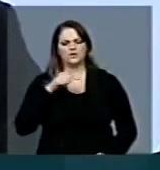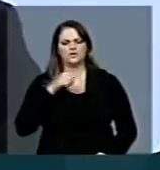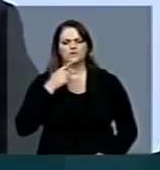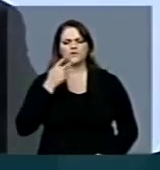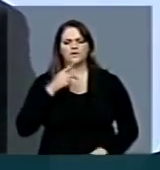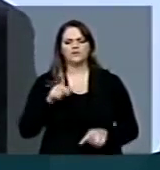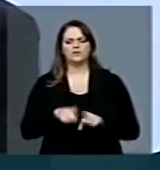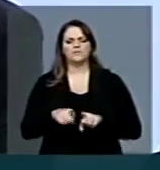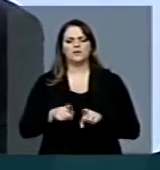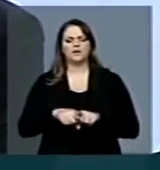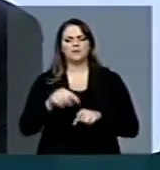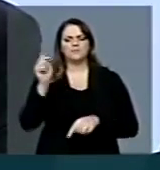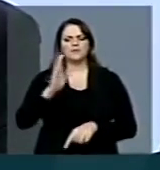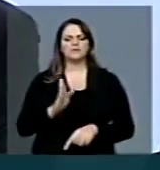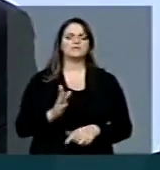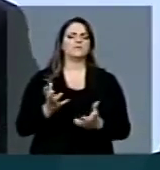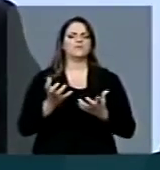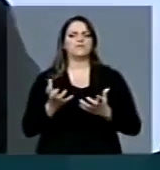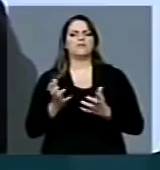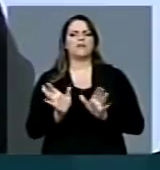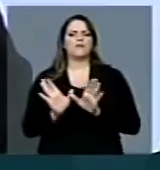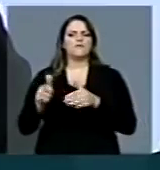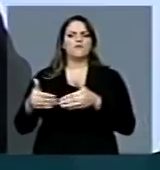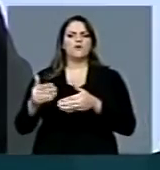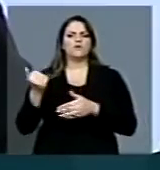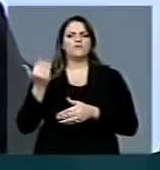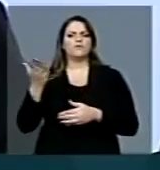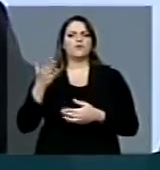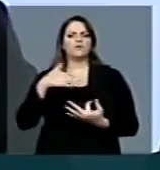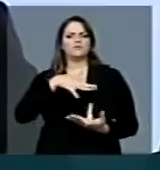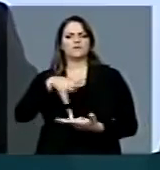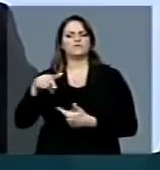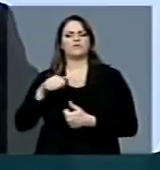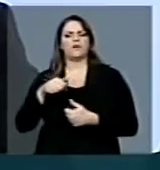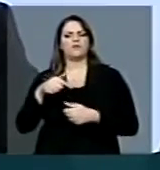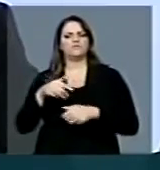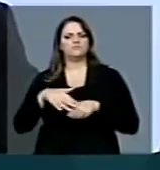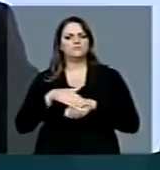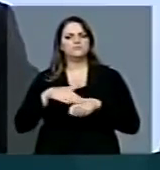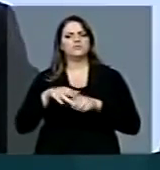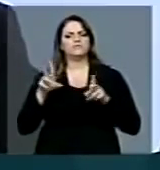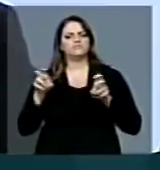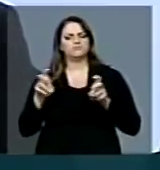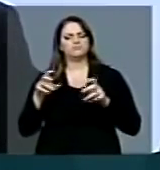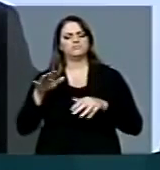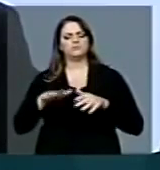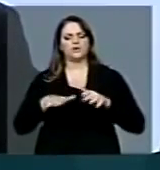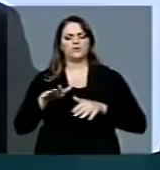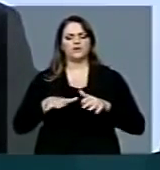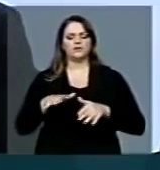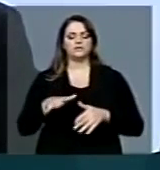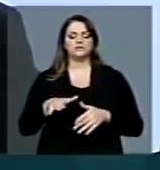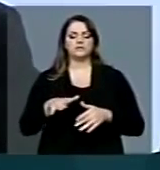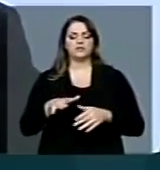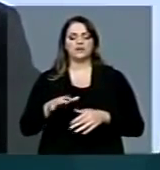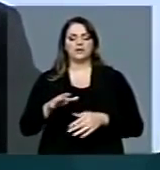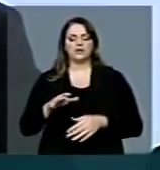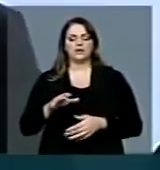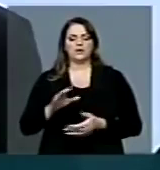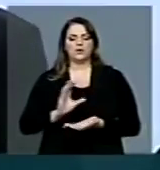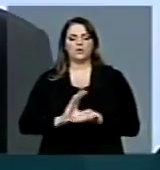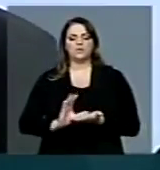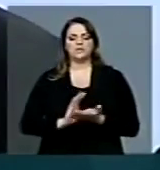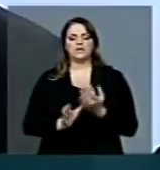em levar essa discussão para fóruns internacionais. Não seria o caso de levar essa discussão para o Conselho de